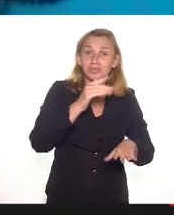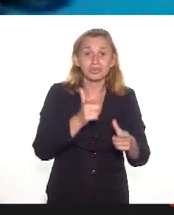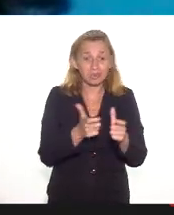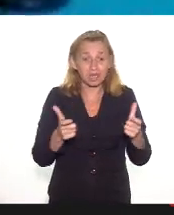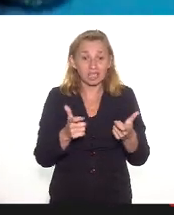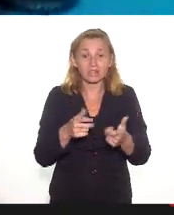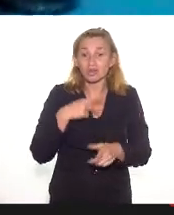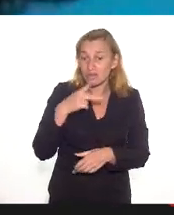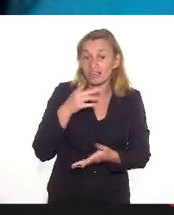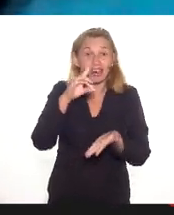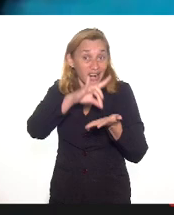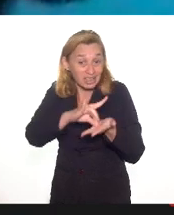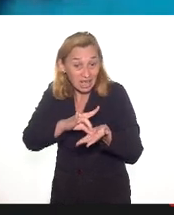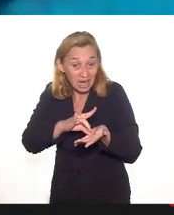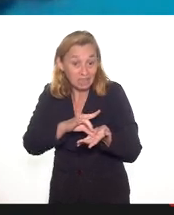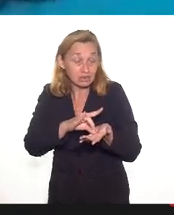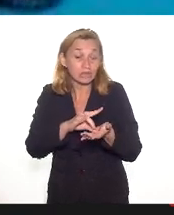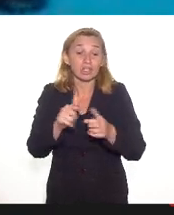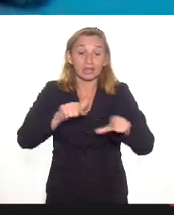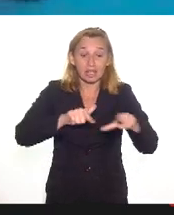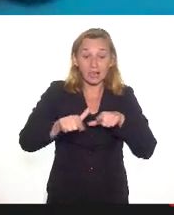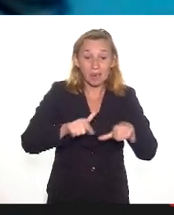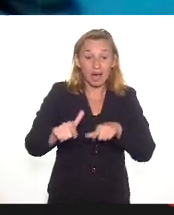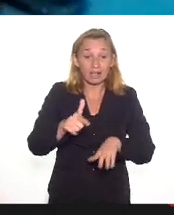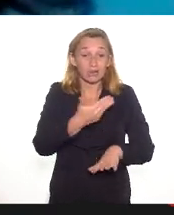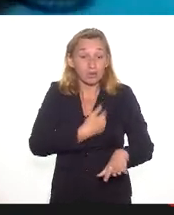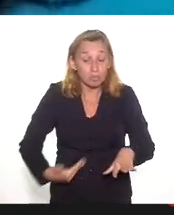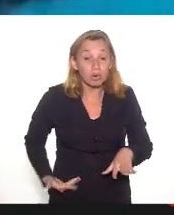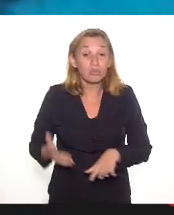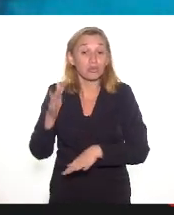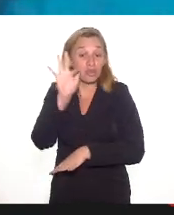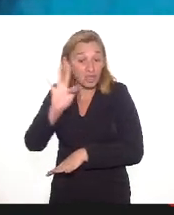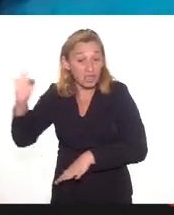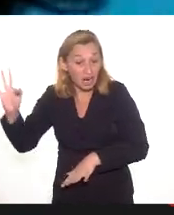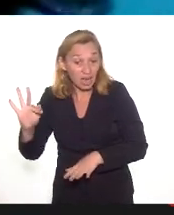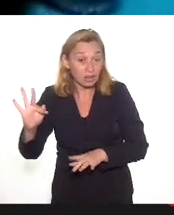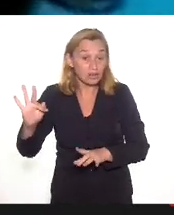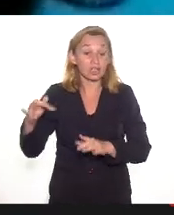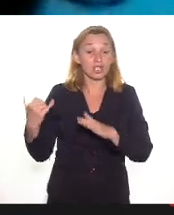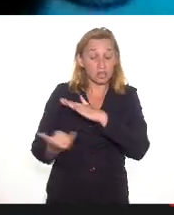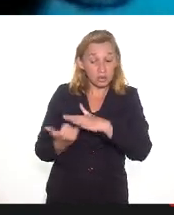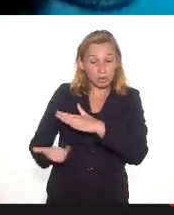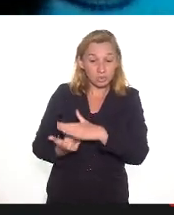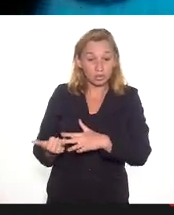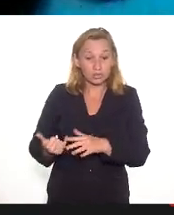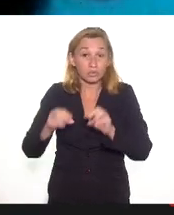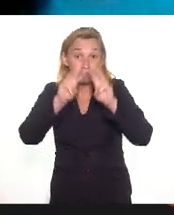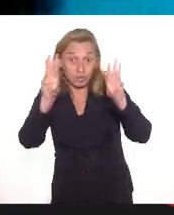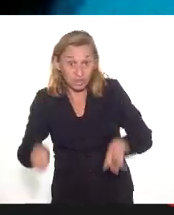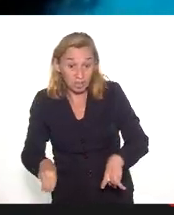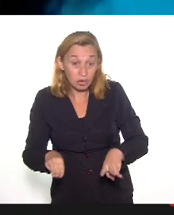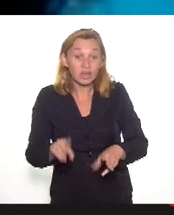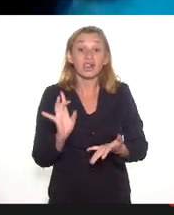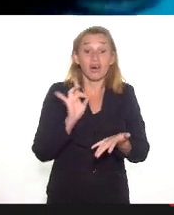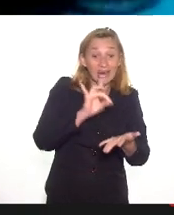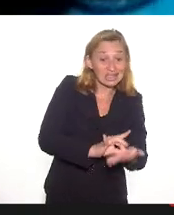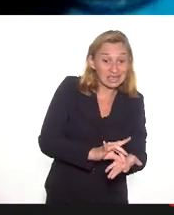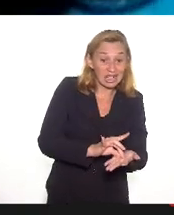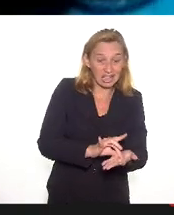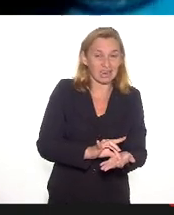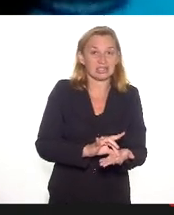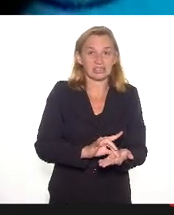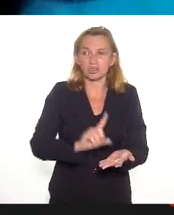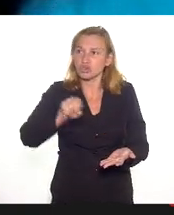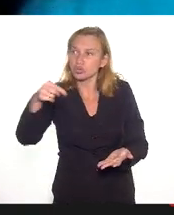falando isso de uma realidade do Serviço Público Federal, do Instituto Brasileiro de Museus, mas que eu sei que é uma realidade que não foge a outras